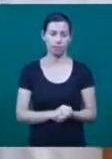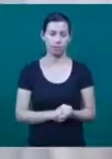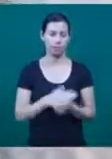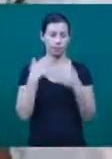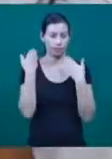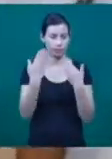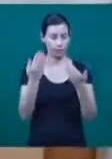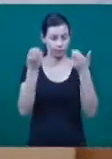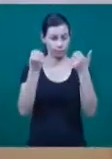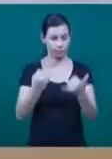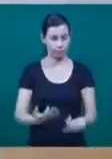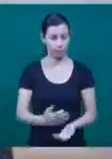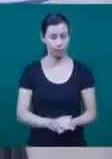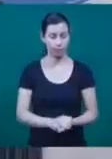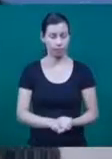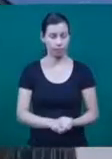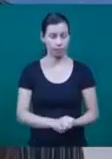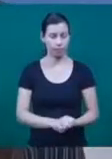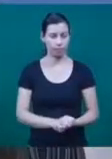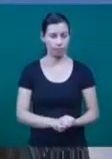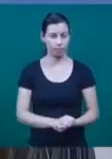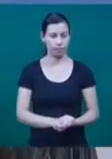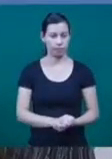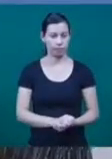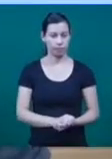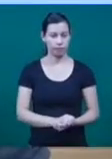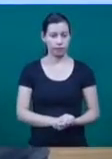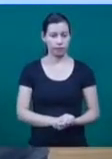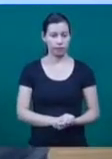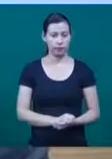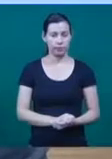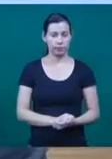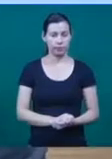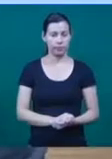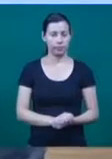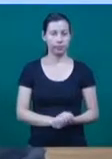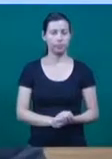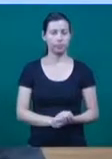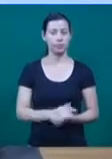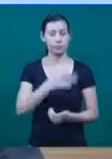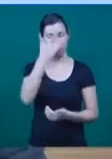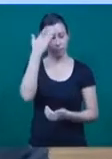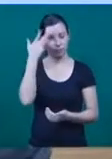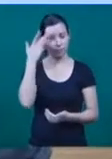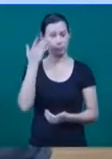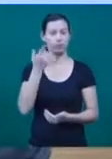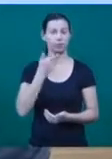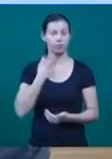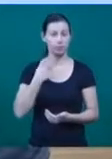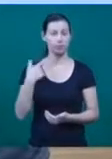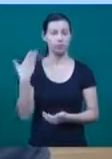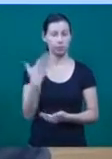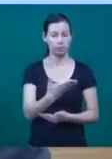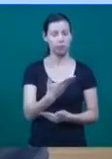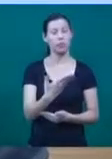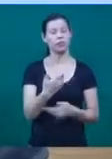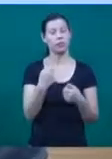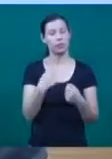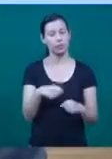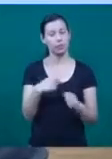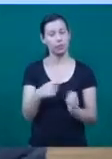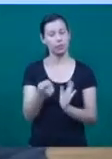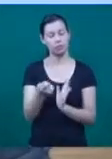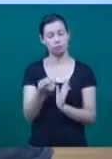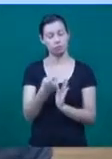obrigada pelas informações. É com você, Flávio. Obrigado, Zislene. Para participar do evento, você deve preencher um formulário